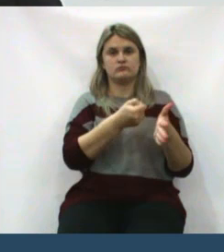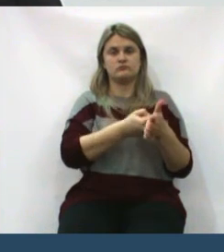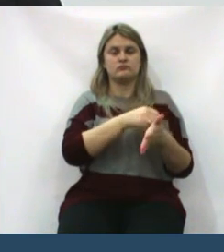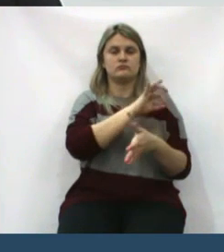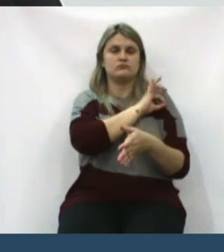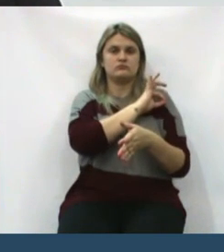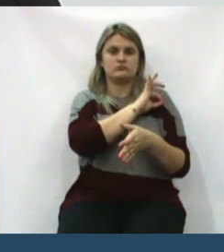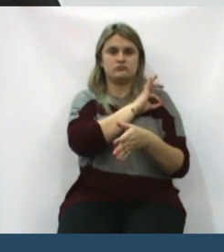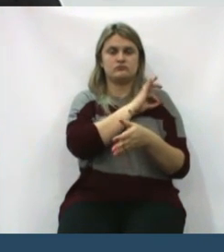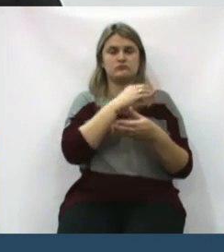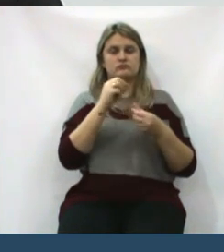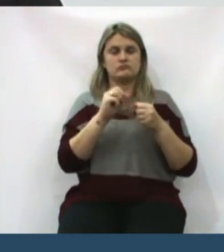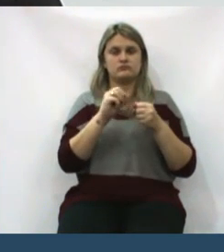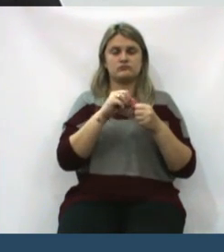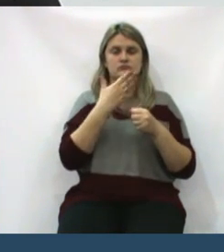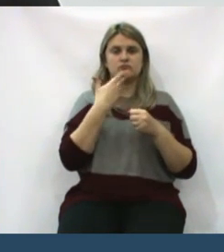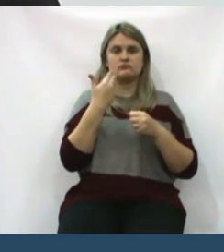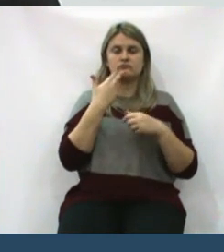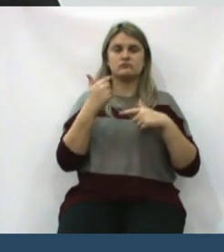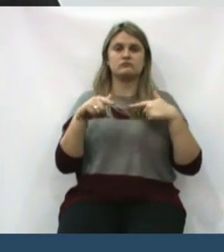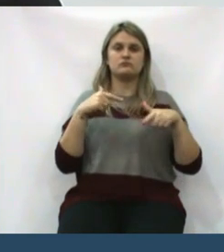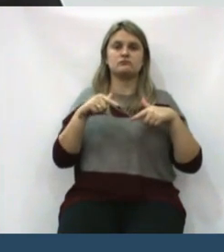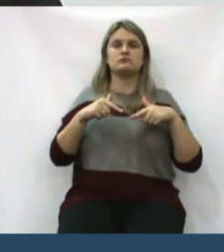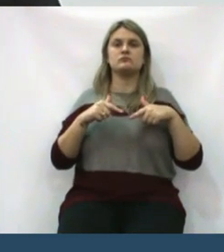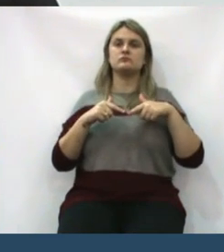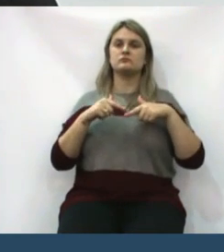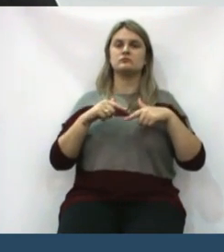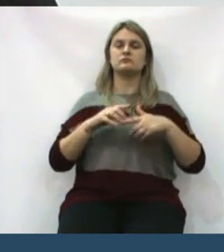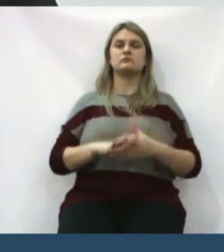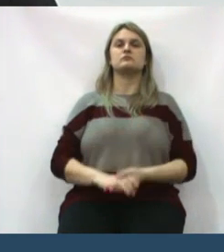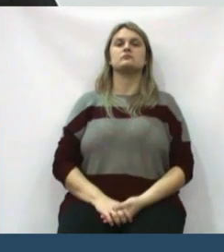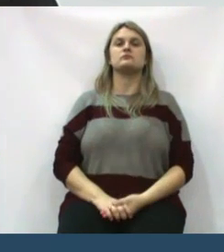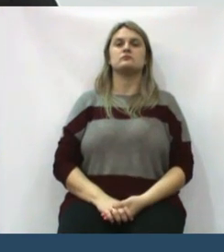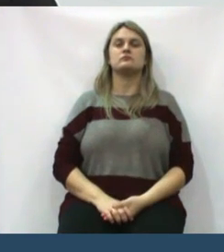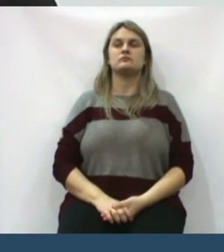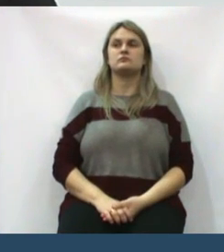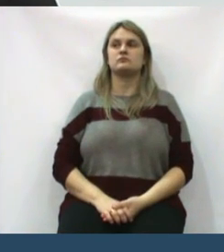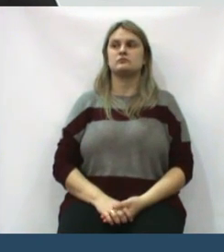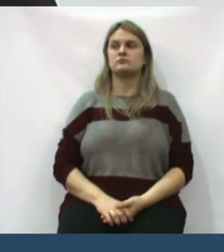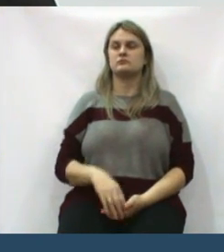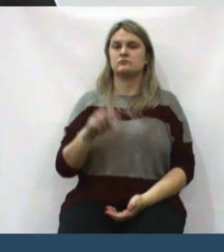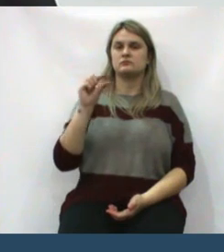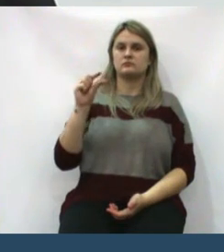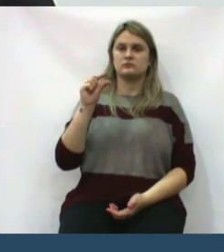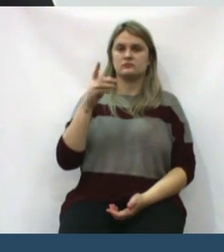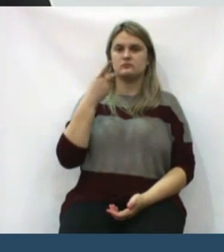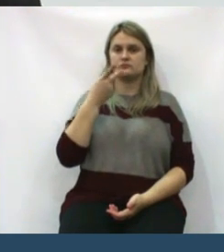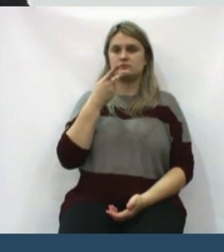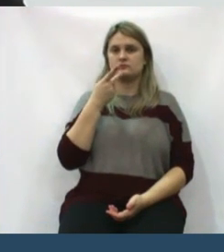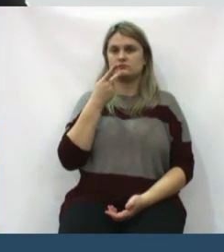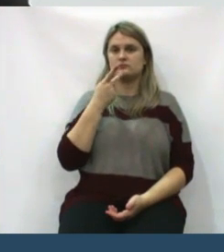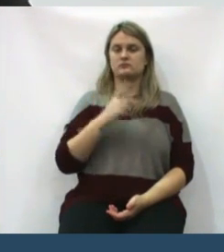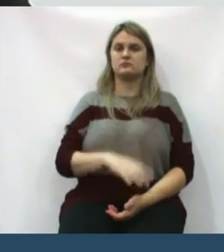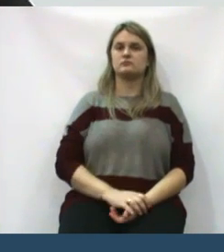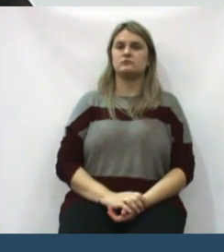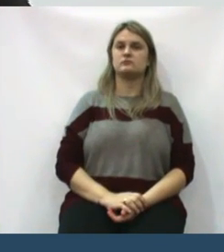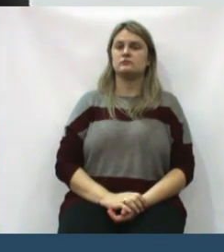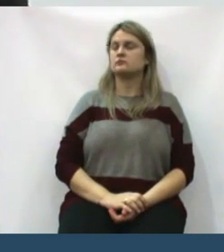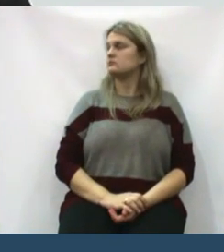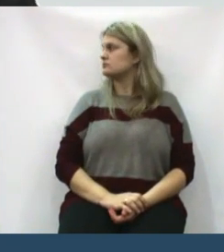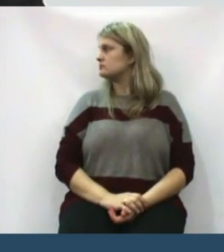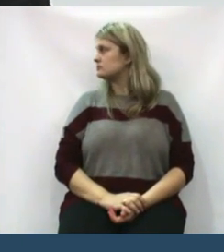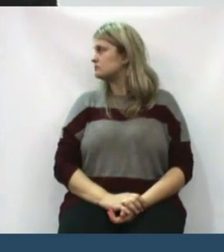da polícia militar que faça sim um policiamento mais efetivo. Uma parte, senhor presidente. Não posso.